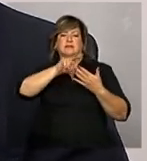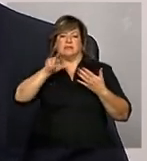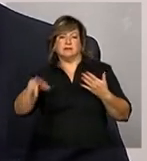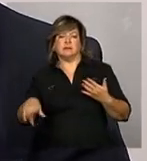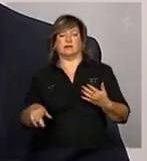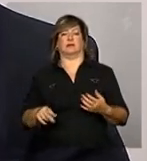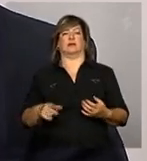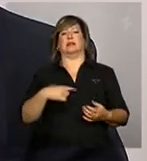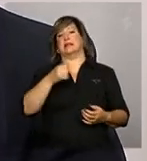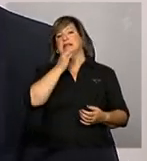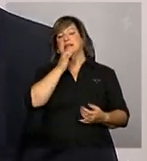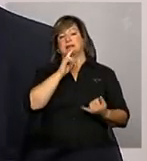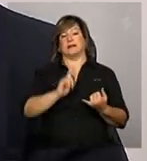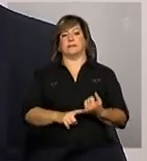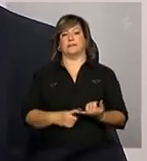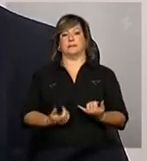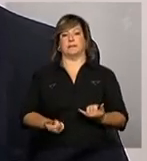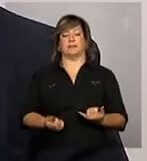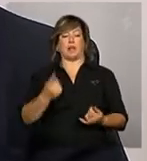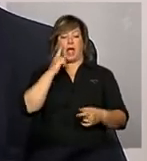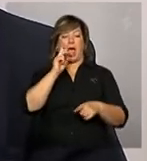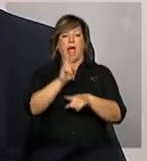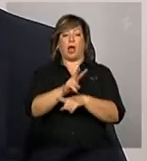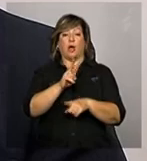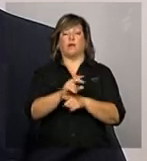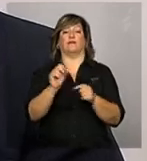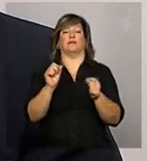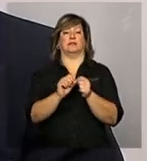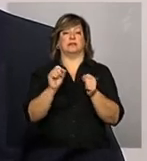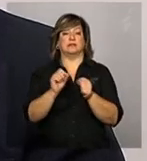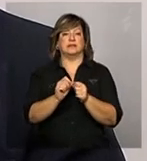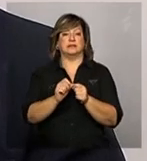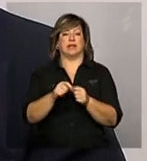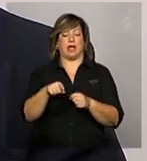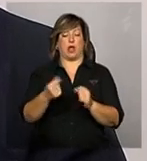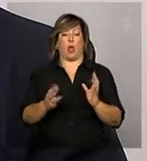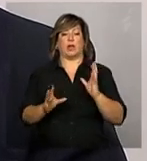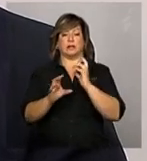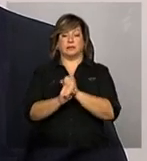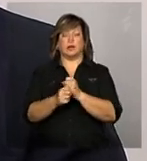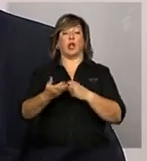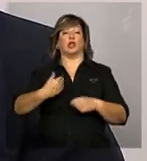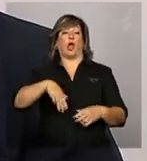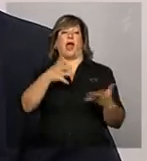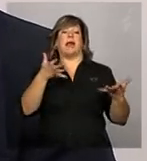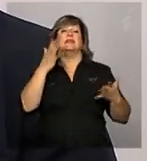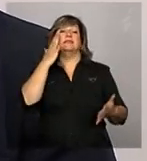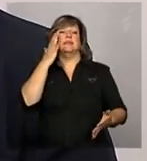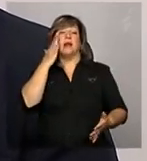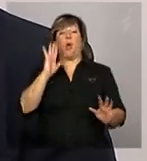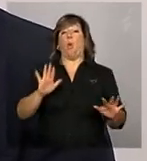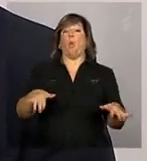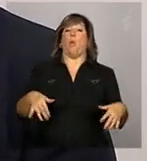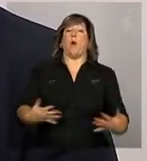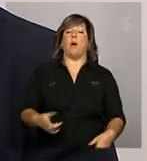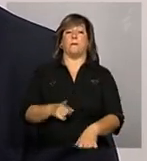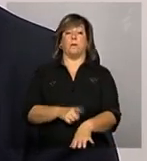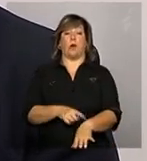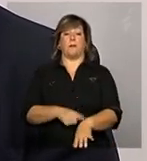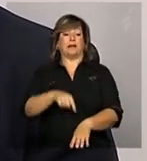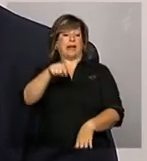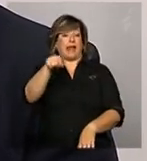ou é não. Por exemplo, com relação ao acompanhamento da interaboração da execução do orçamento, nós estamos querendo saber em qual momento aquele